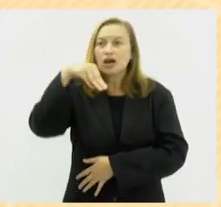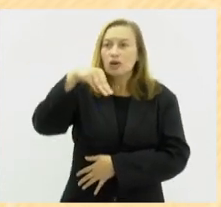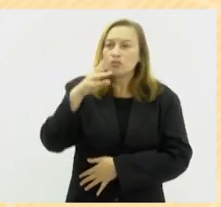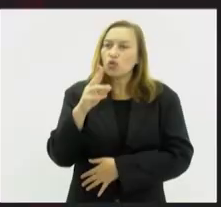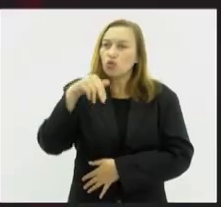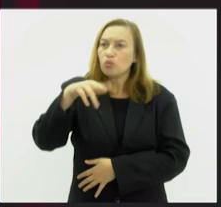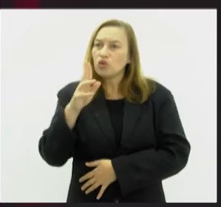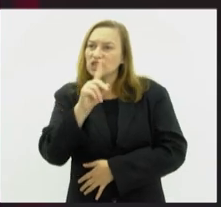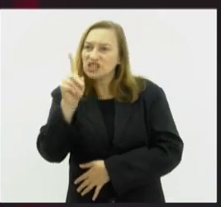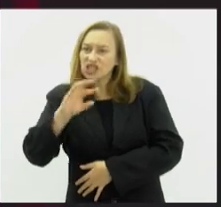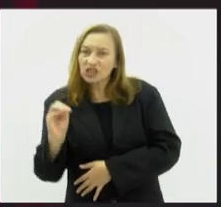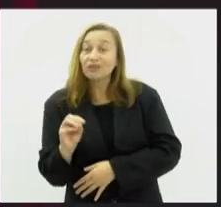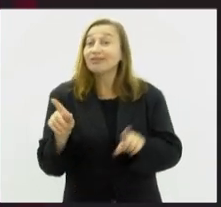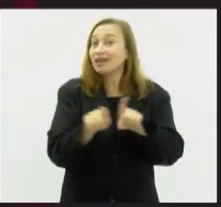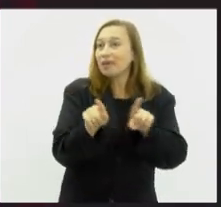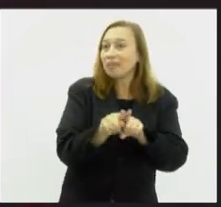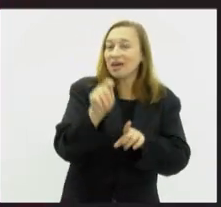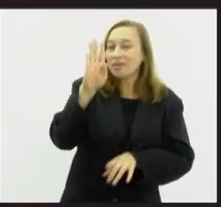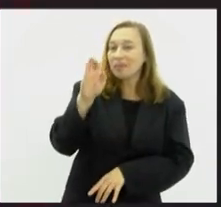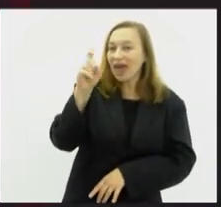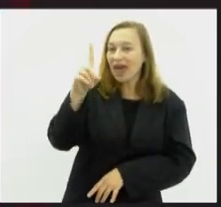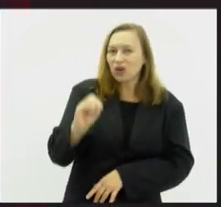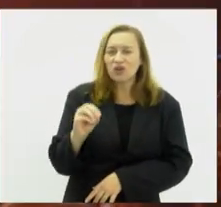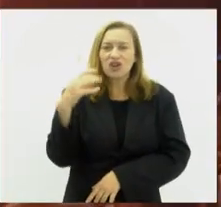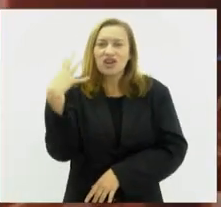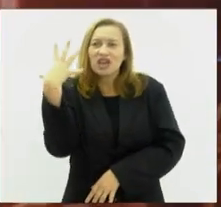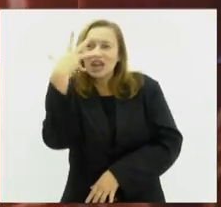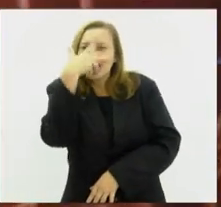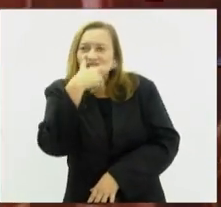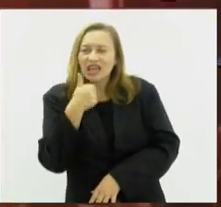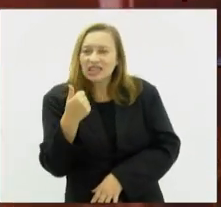Felipe Araújo e Belo, cantando grandes sucessos.